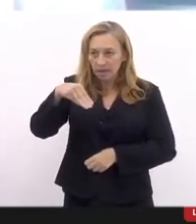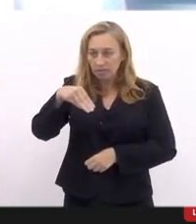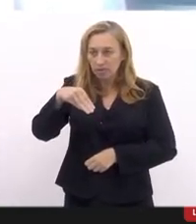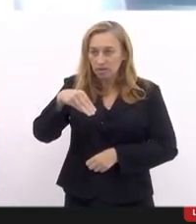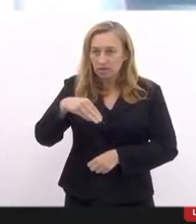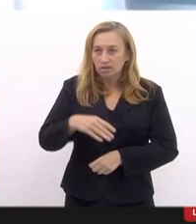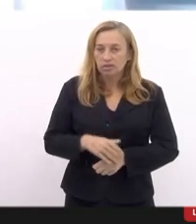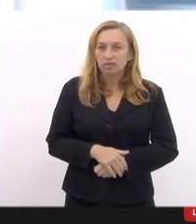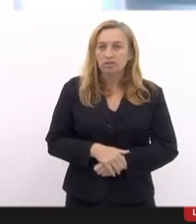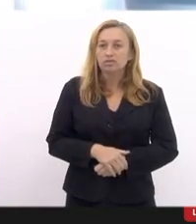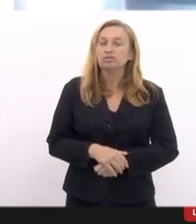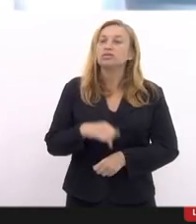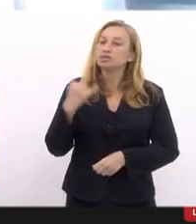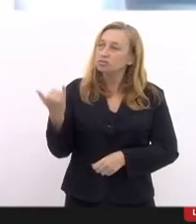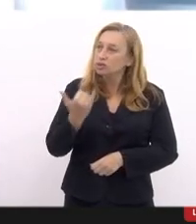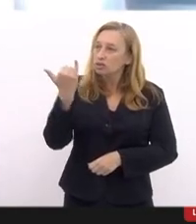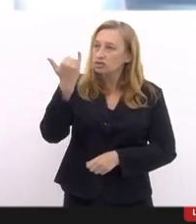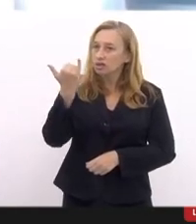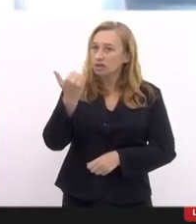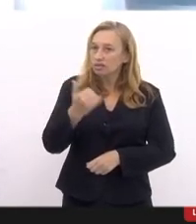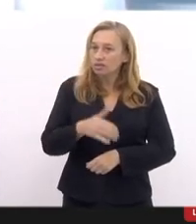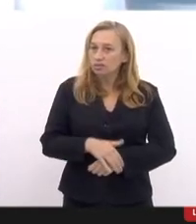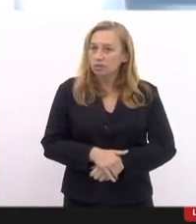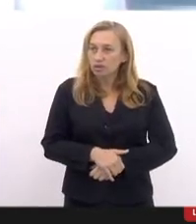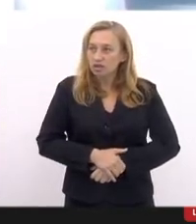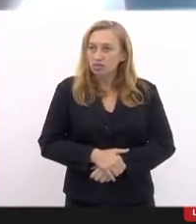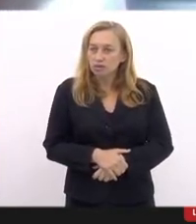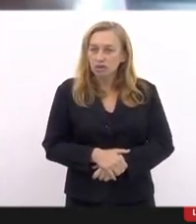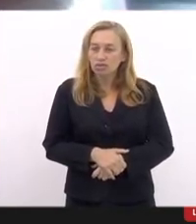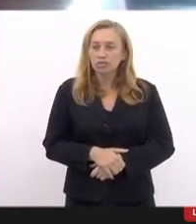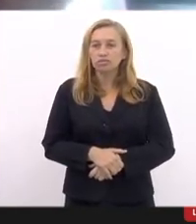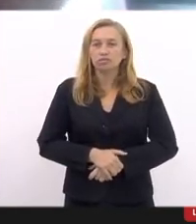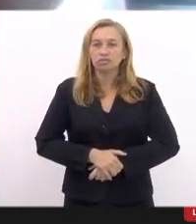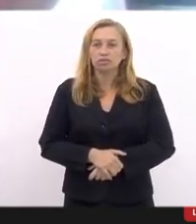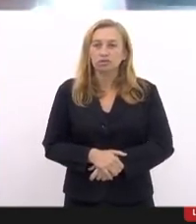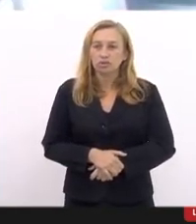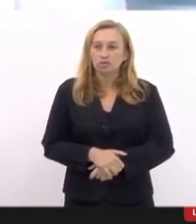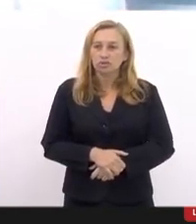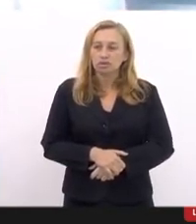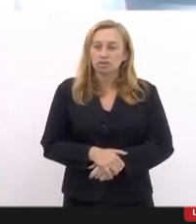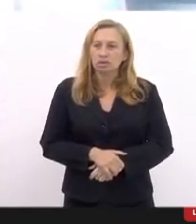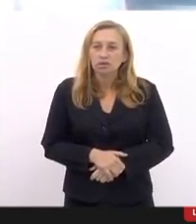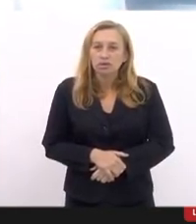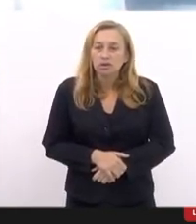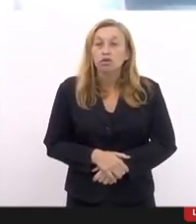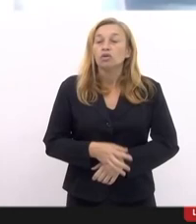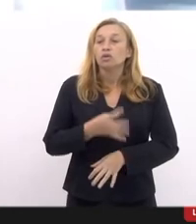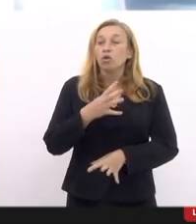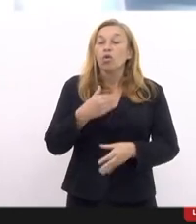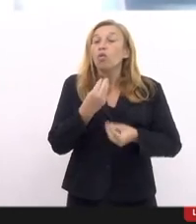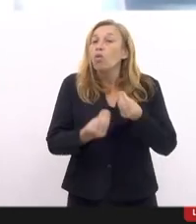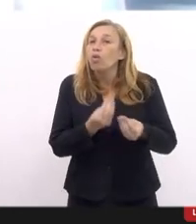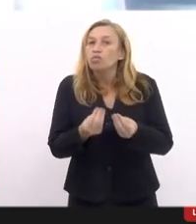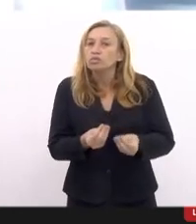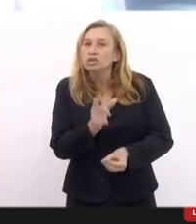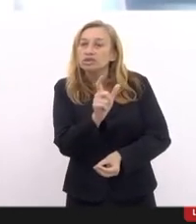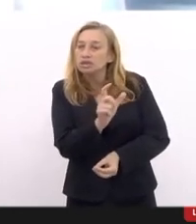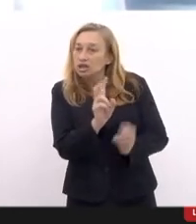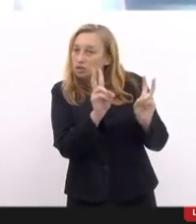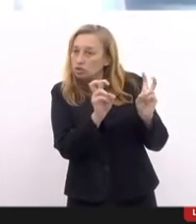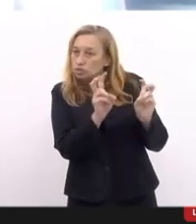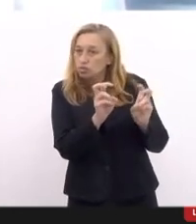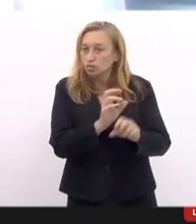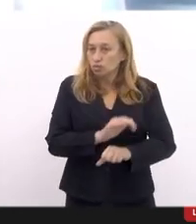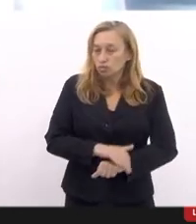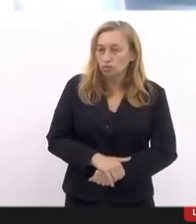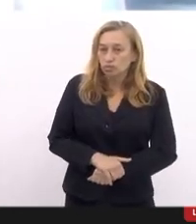foi muito importante para a aprovação dessa lei. Então, está aqui o nosso reconhecimento. como nesse caso, o caso